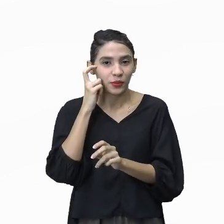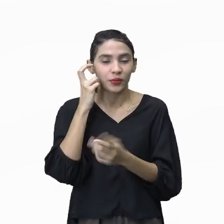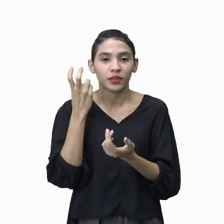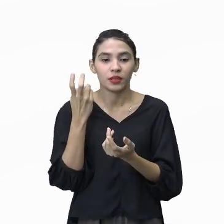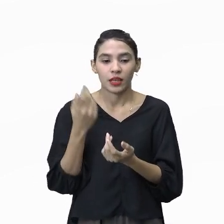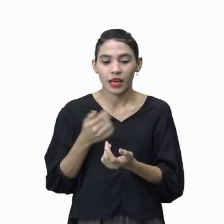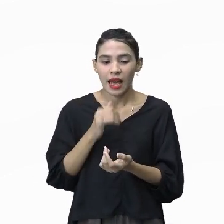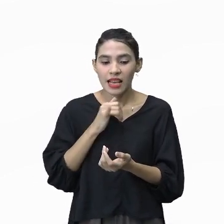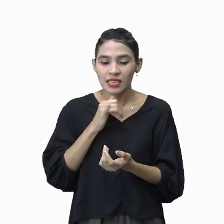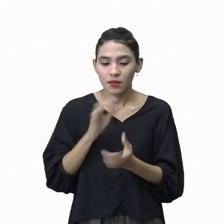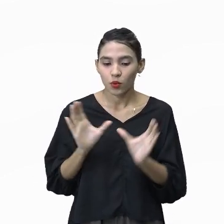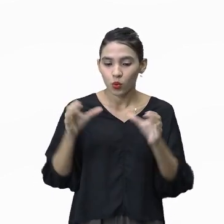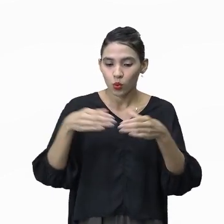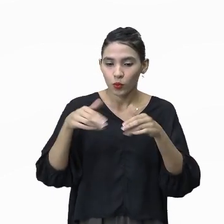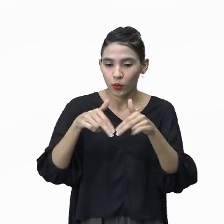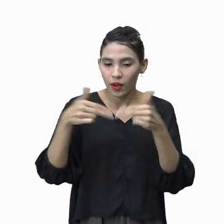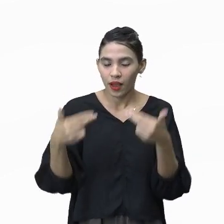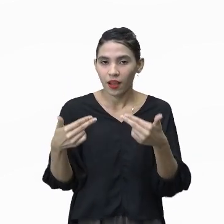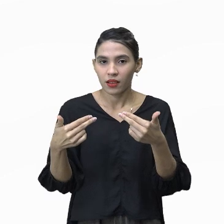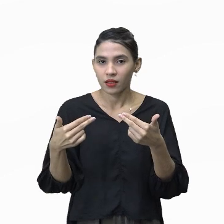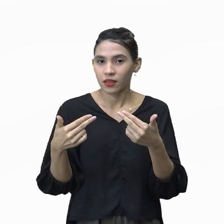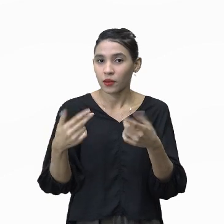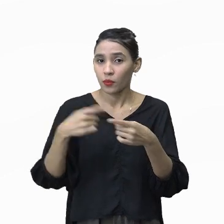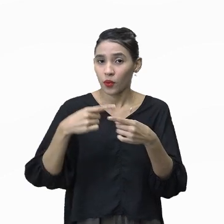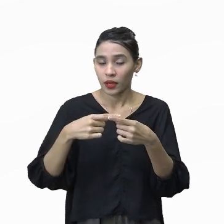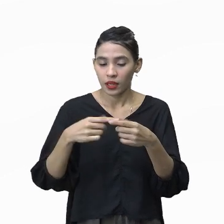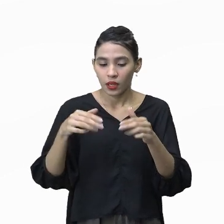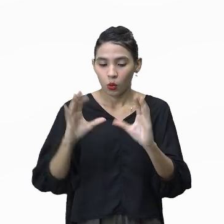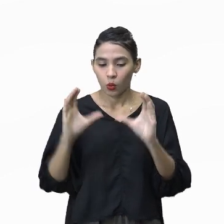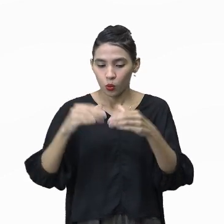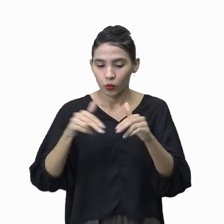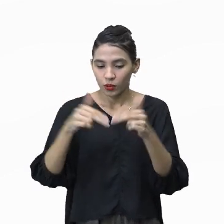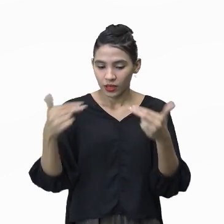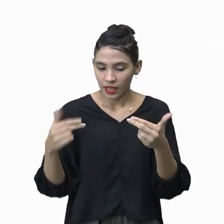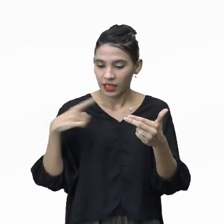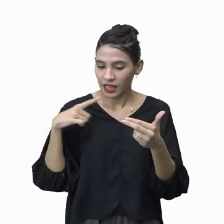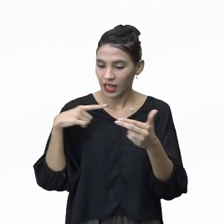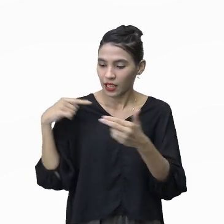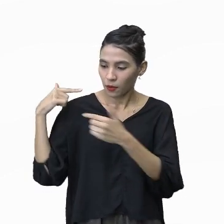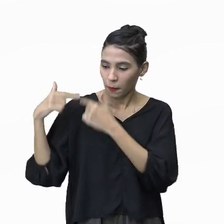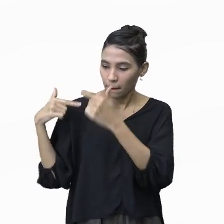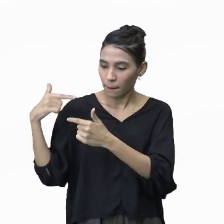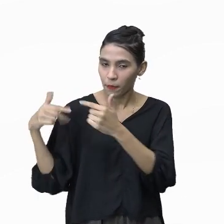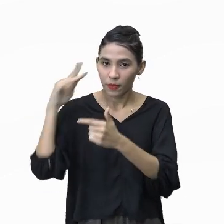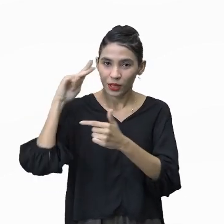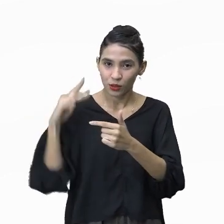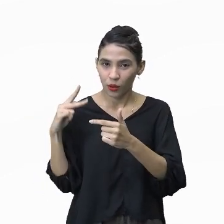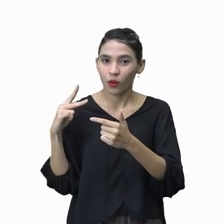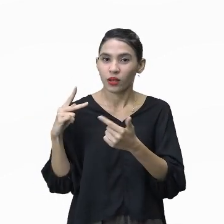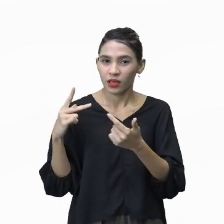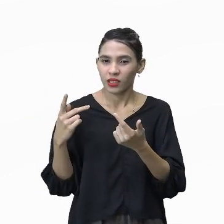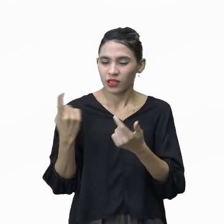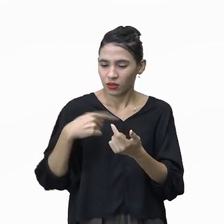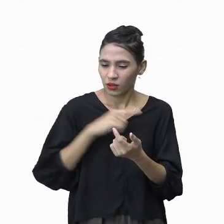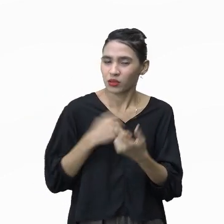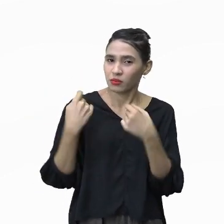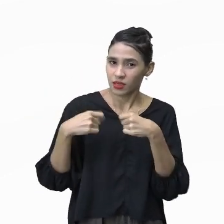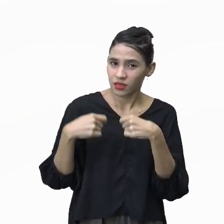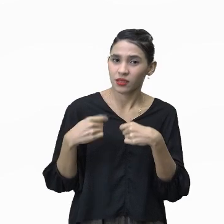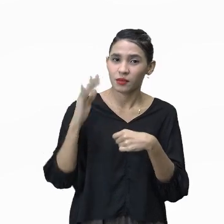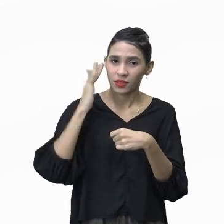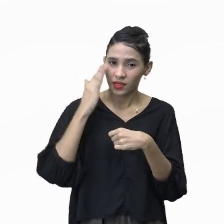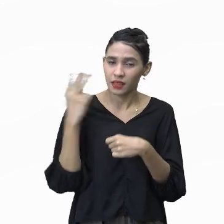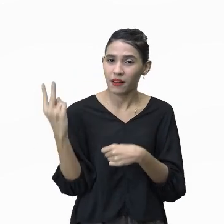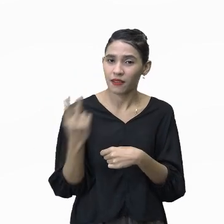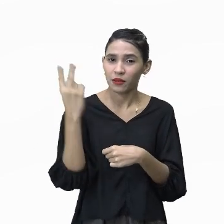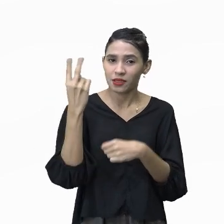quando a gente fala em grupos étnicos é porque eles trazem a sua bagagem cultural também e a gente precisa entender, valorizar